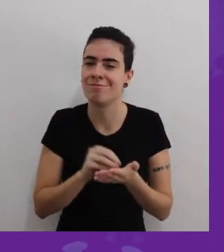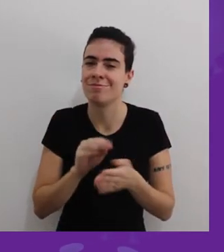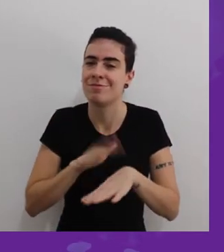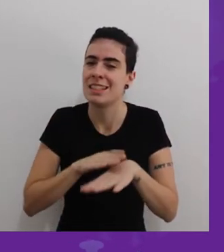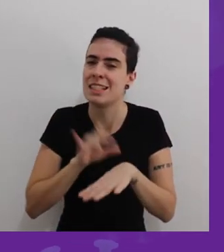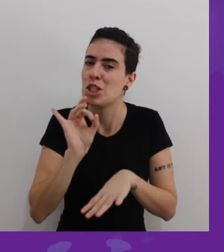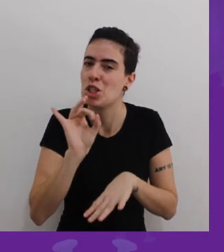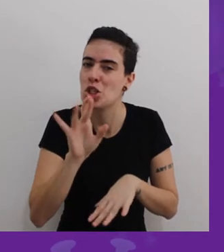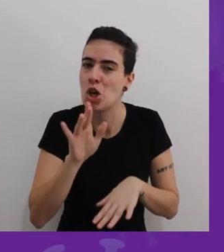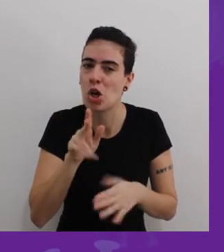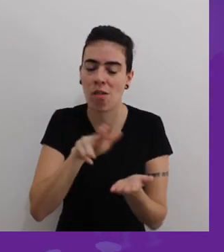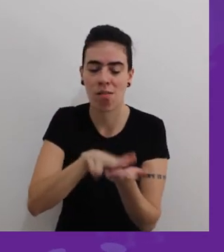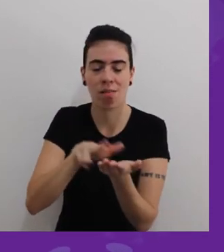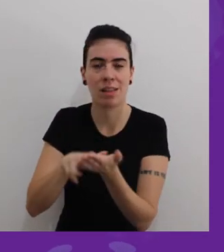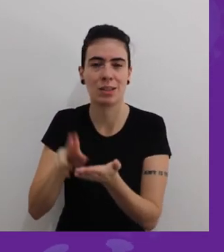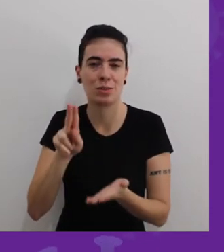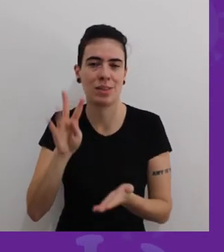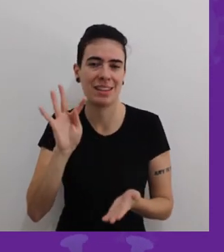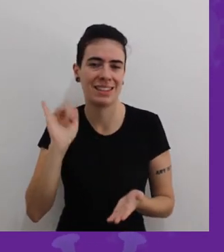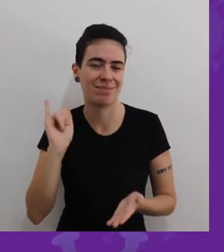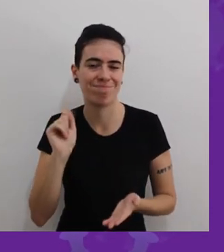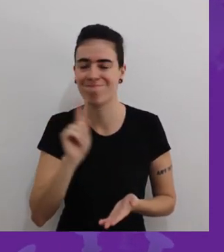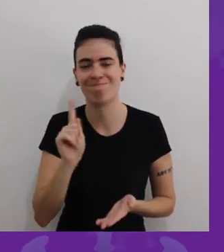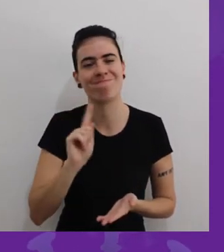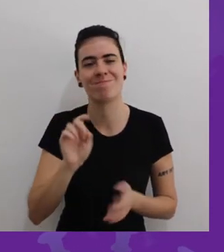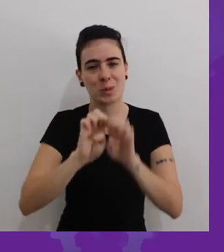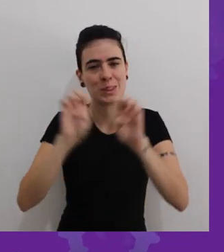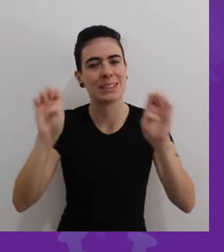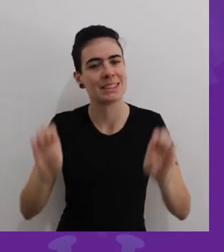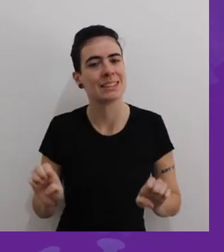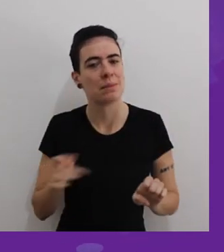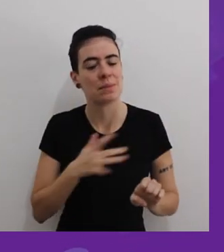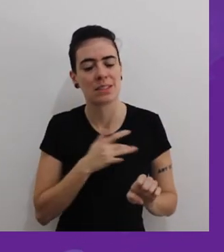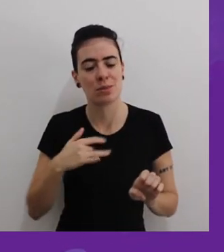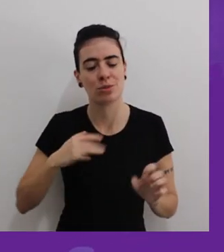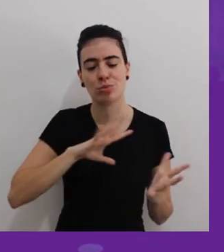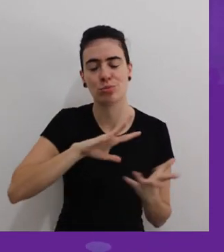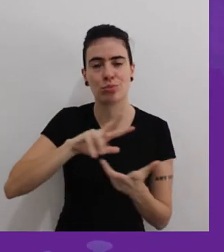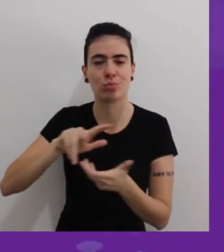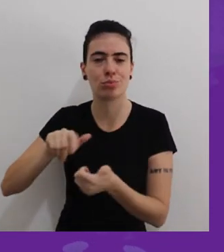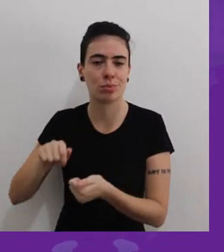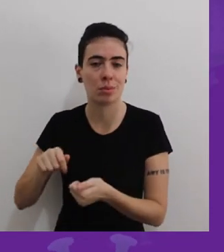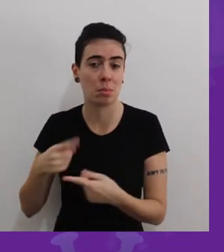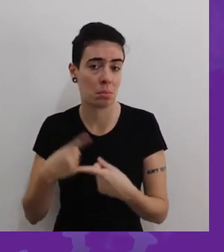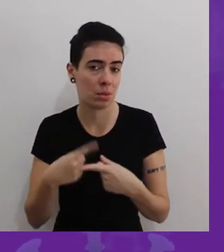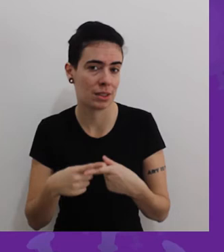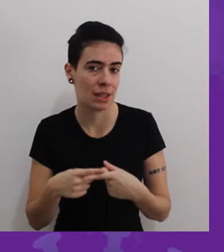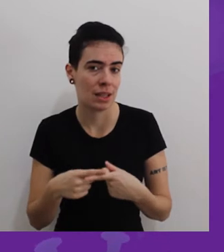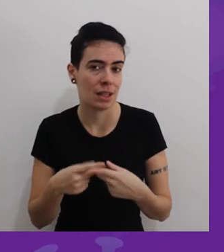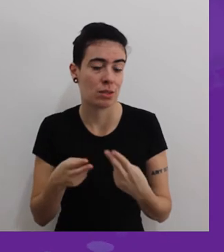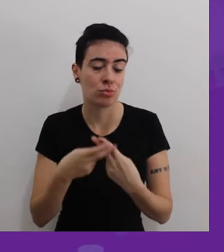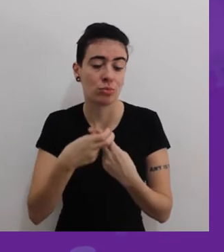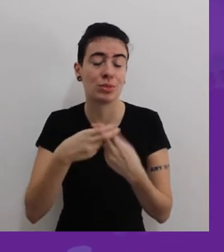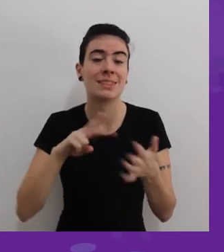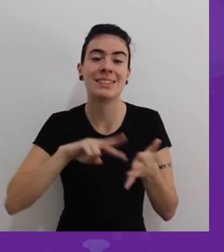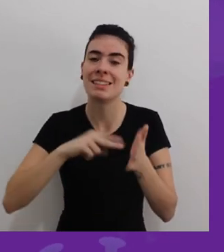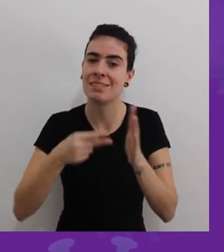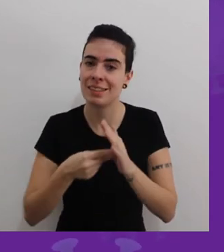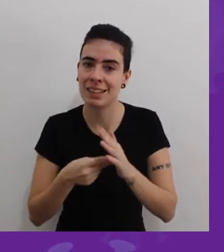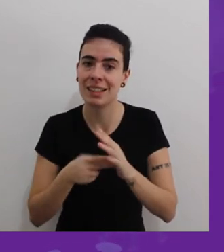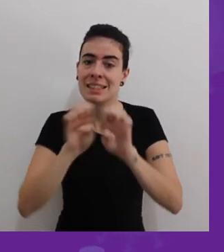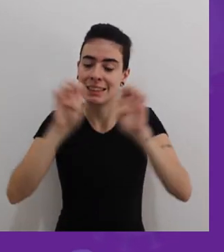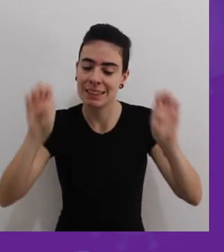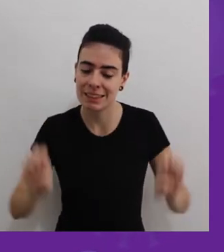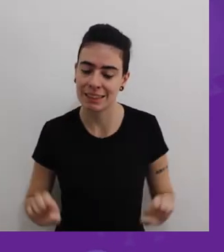com leitos de UTI, mas com todo o sistema de saúde. Na verdade, hoje nós não temos um sistema único de saúde. O SUS, Sistema